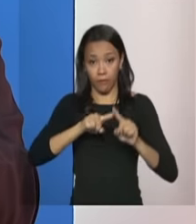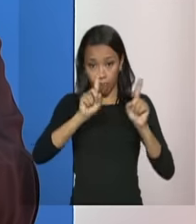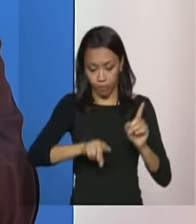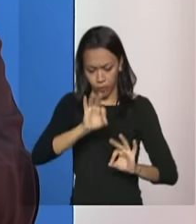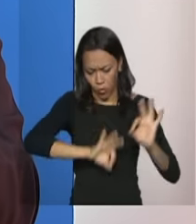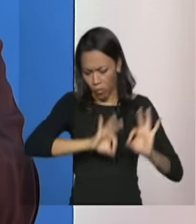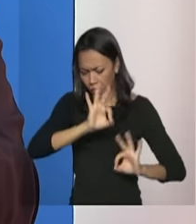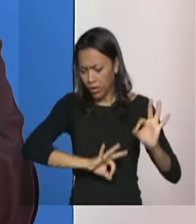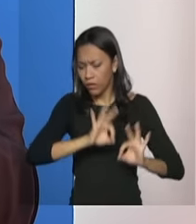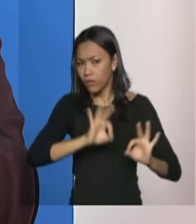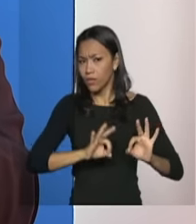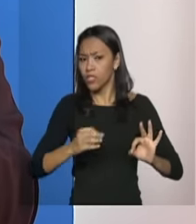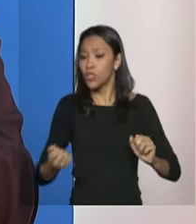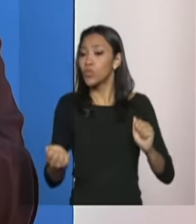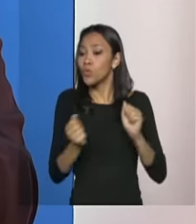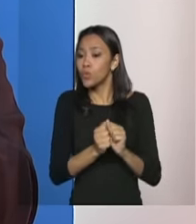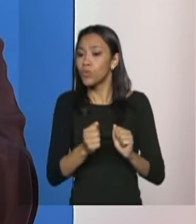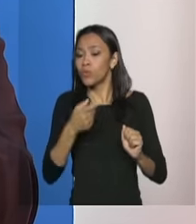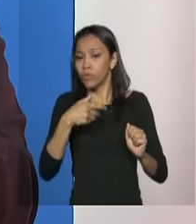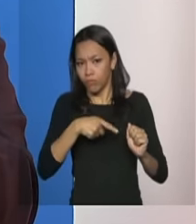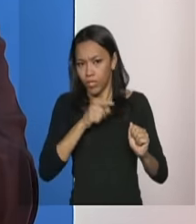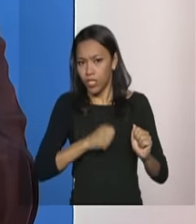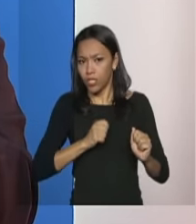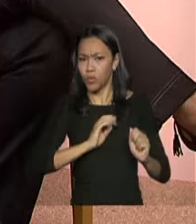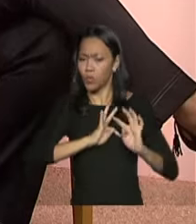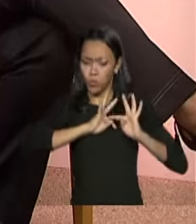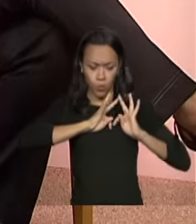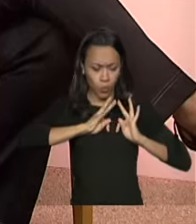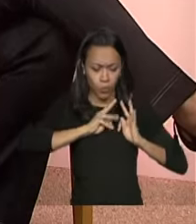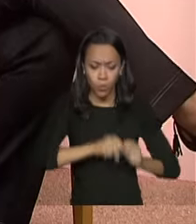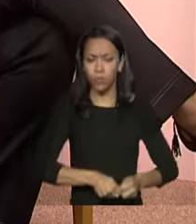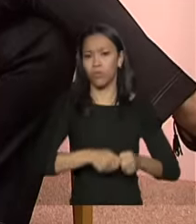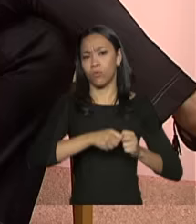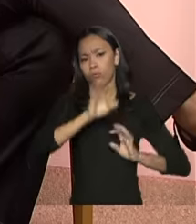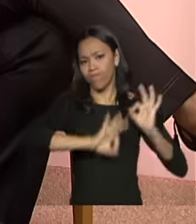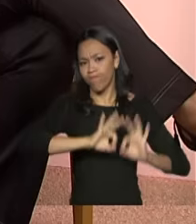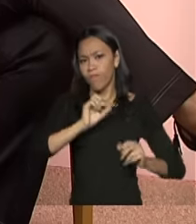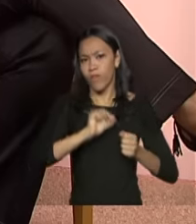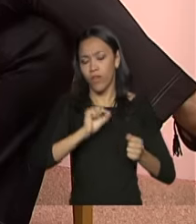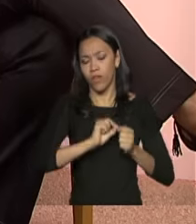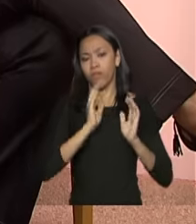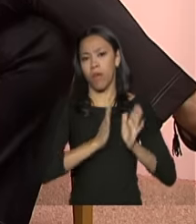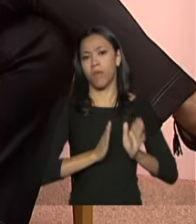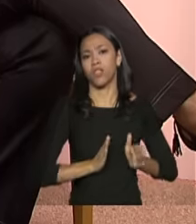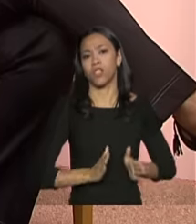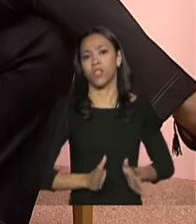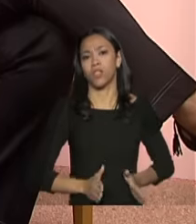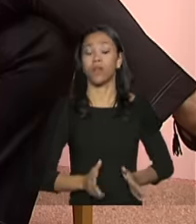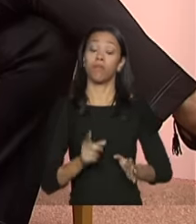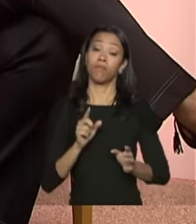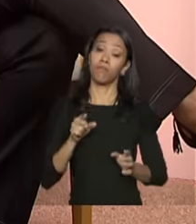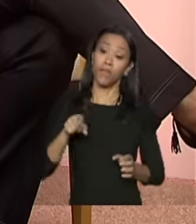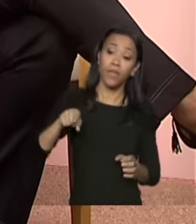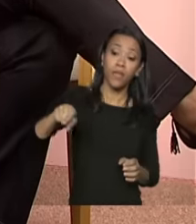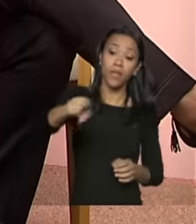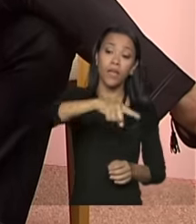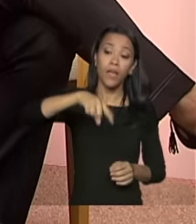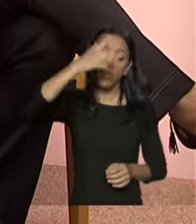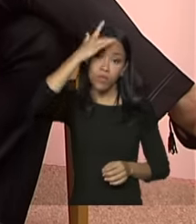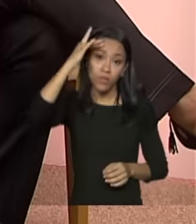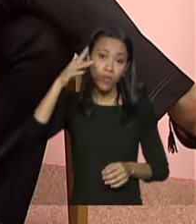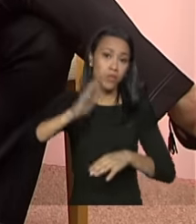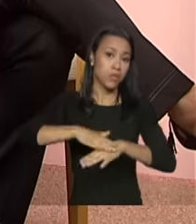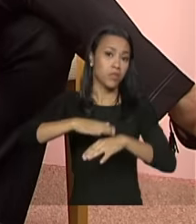feito com o usuário e que ele seja cumprido que seja construído em conjunto de forma democrática para que essa pessoa também possa construir os